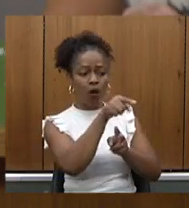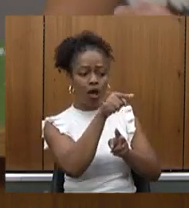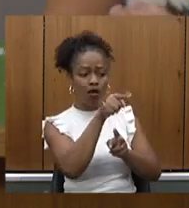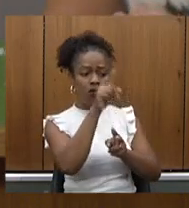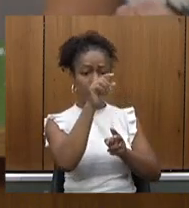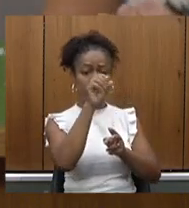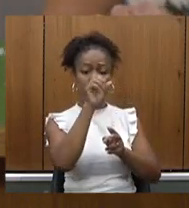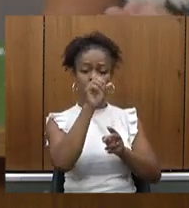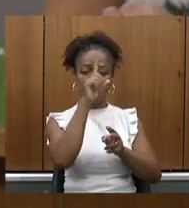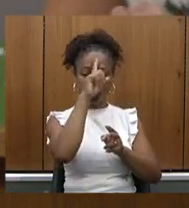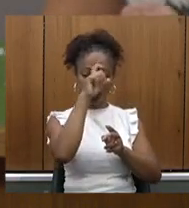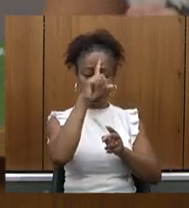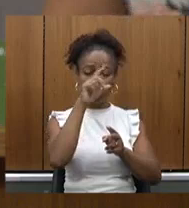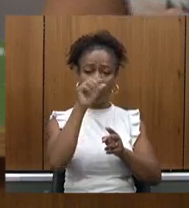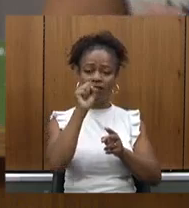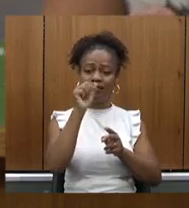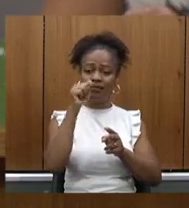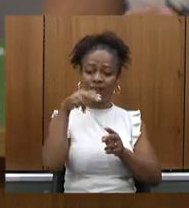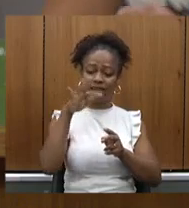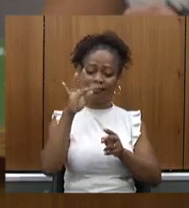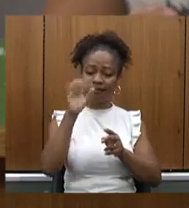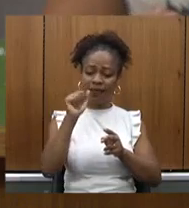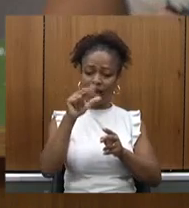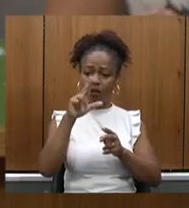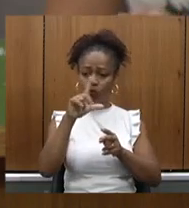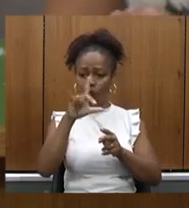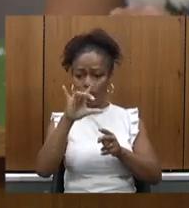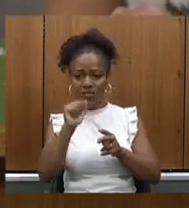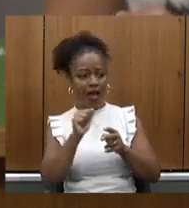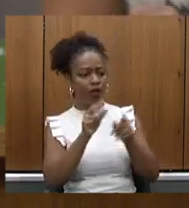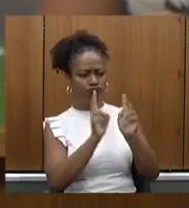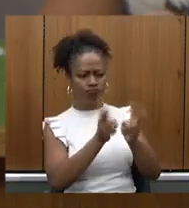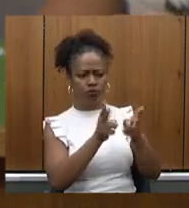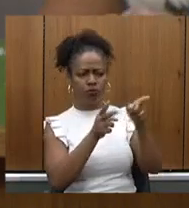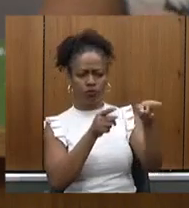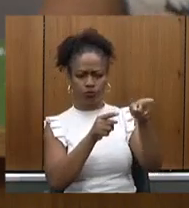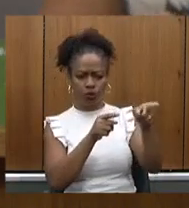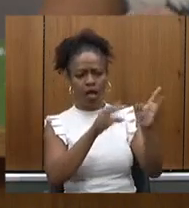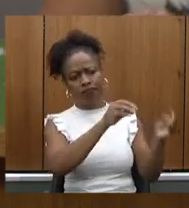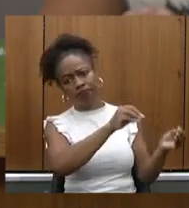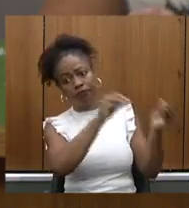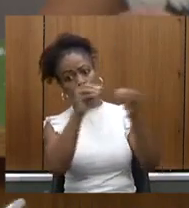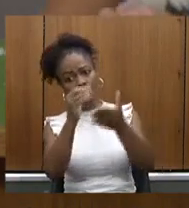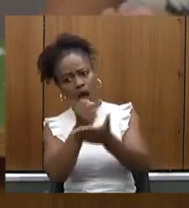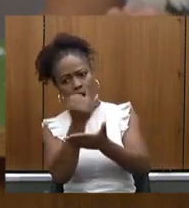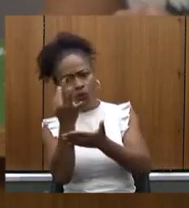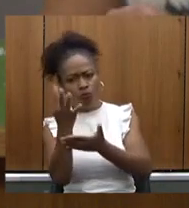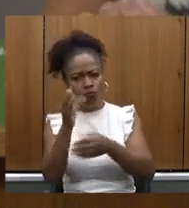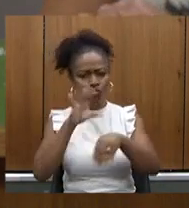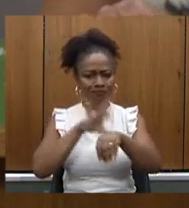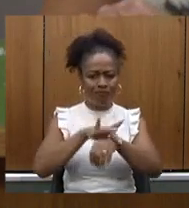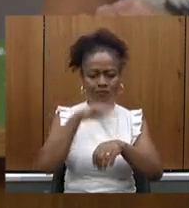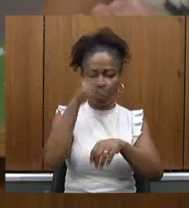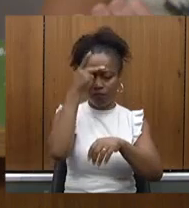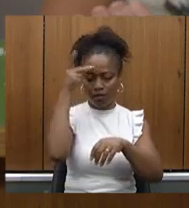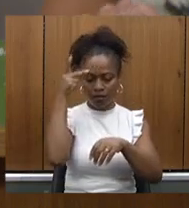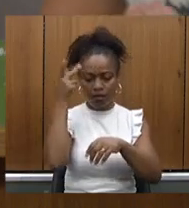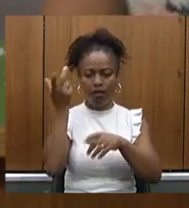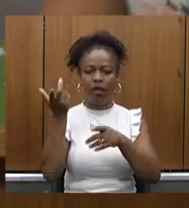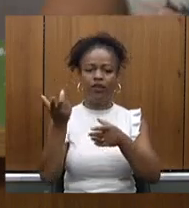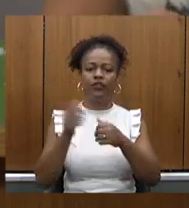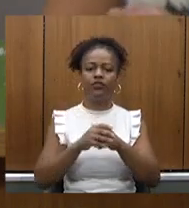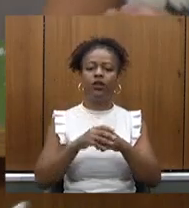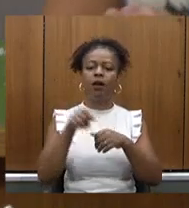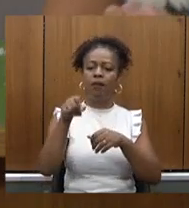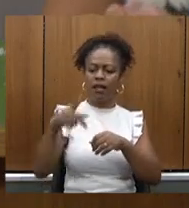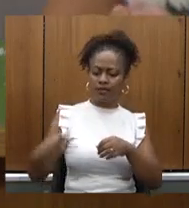fazer essa migração sem prejuízo aos pacientes que realmente este Hospital São Francisco é o hospital que mais opera ortopedia